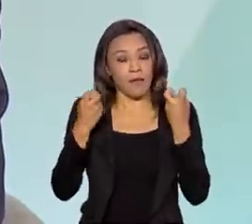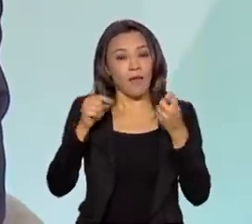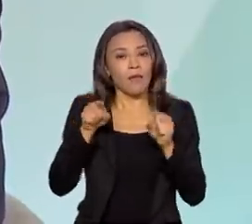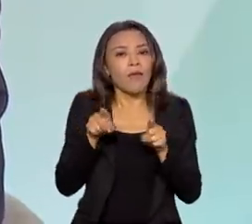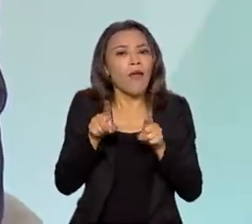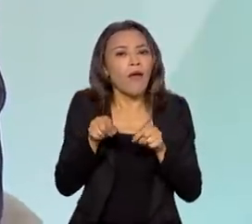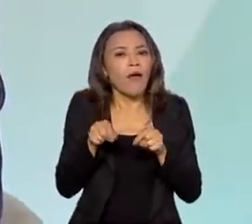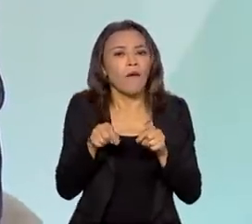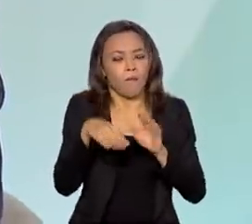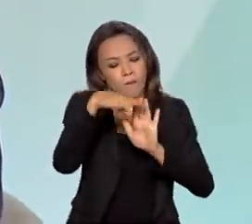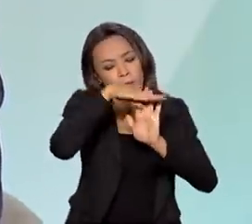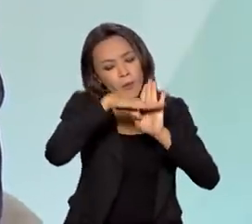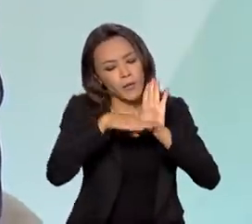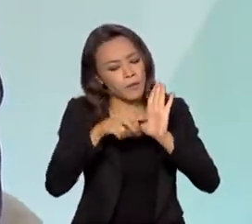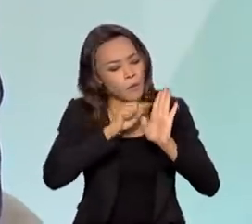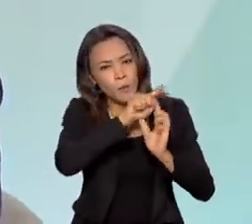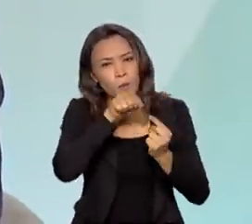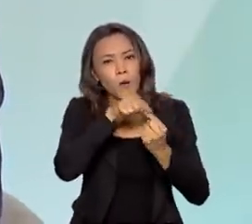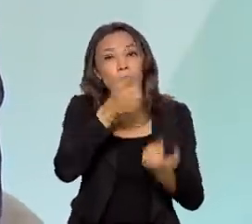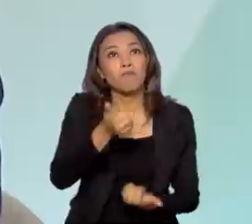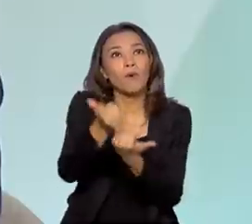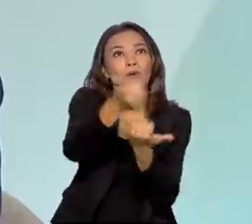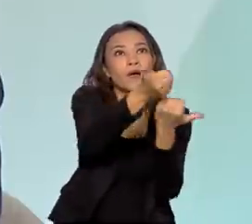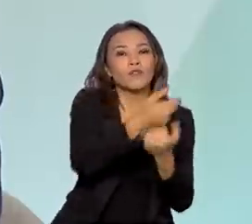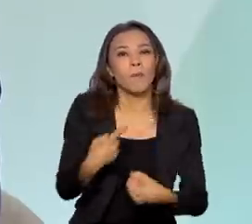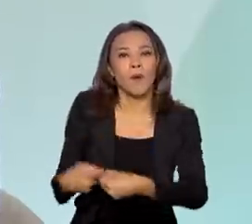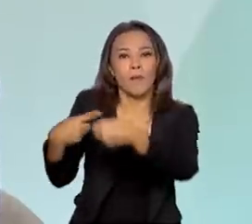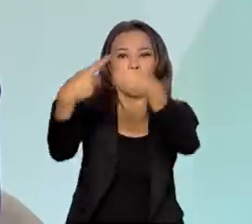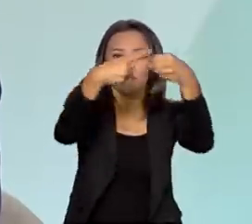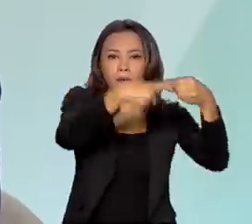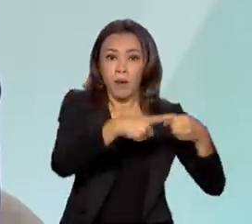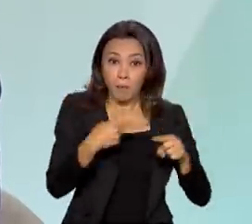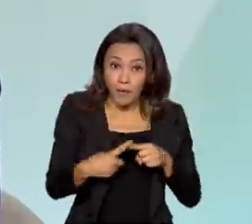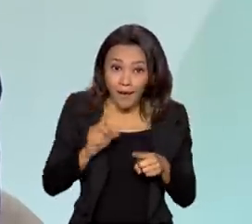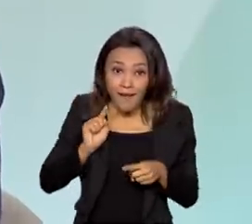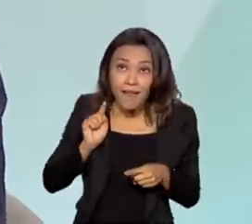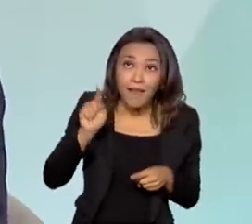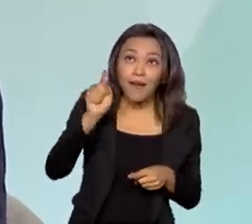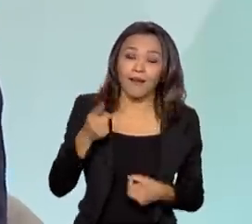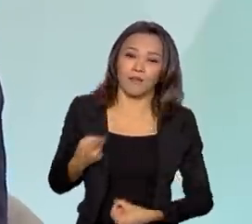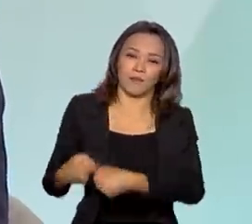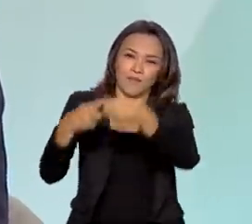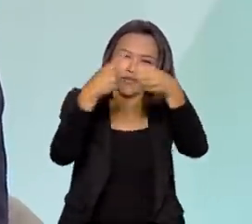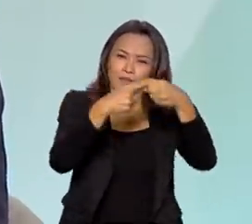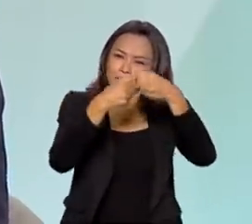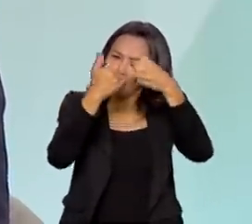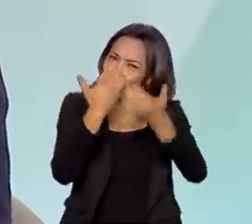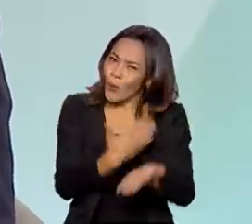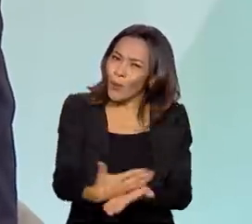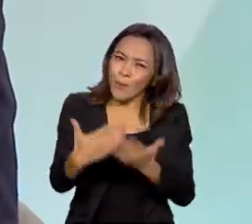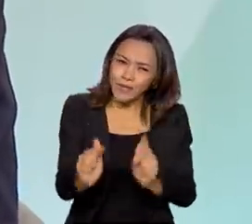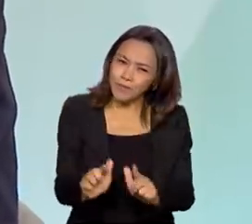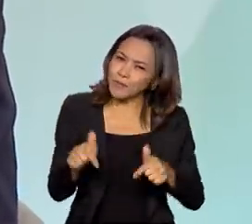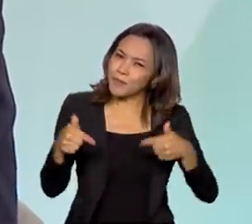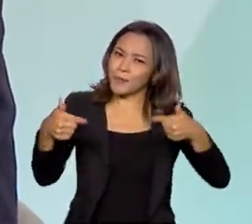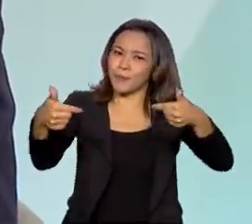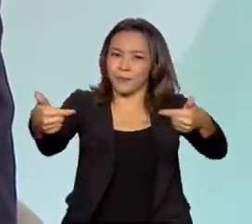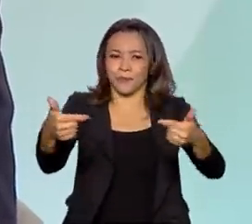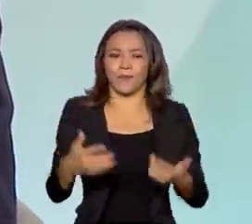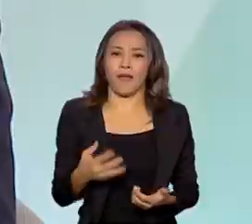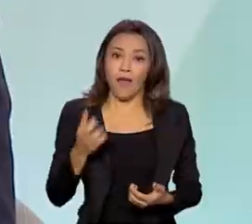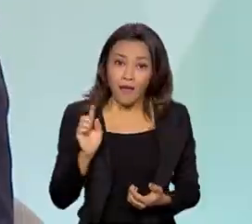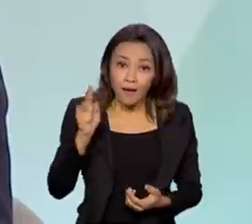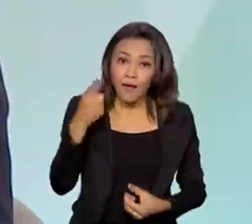de apoio aos municípios. Por quê? Porque é no município que toda a ação acontecerá. É o